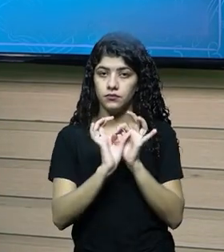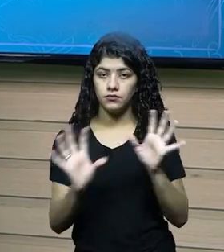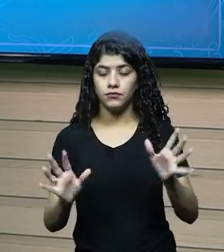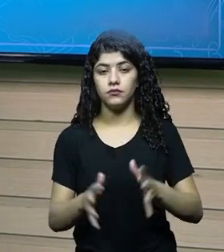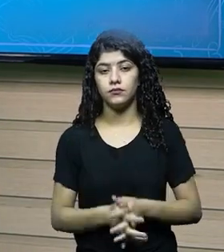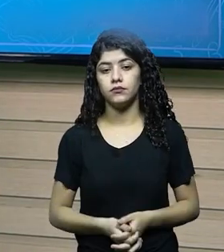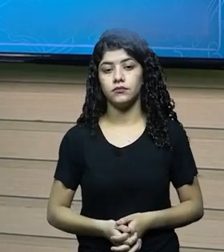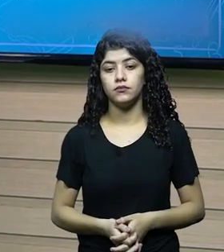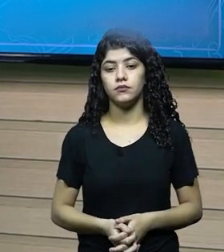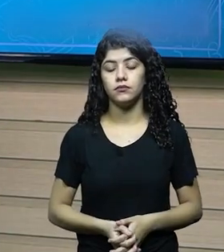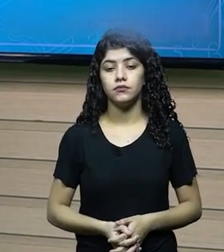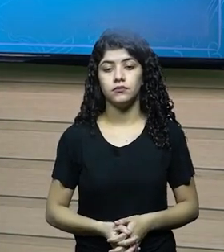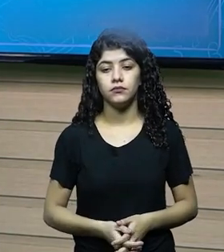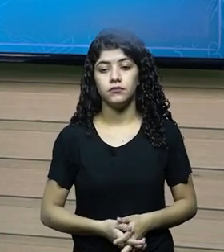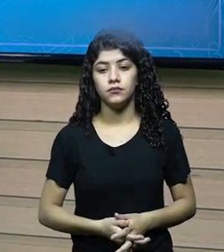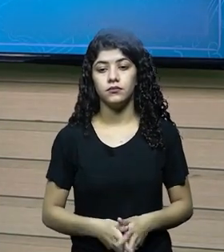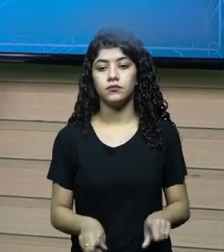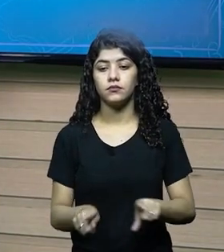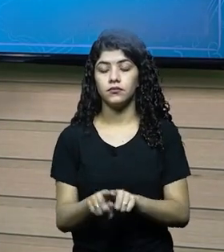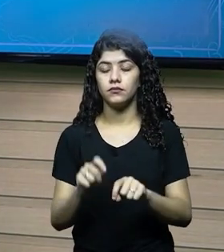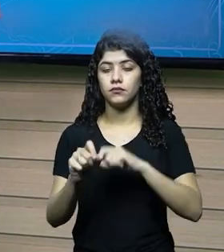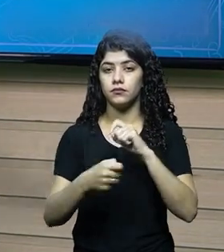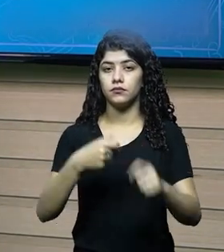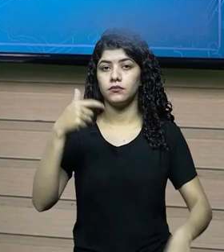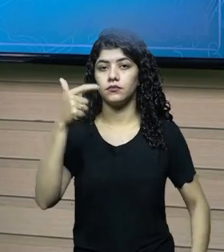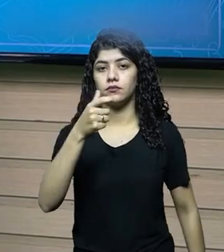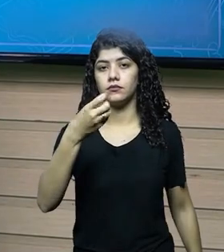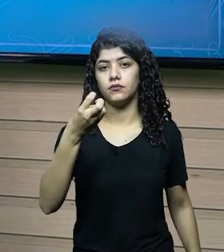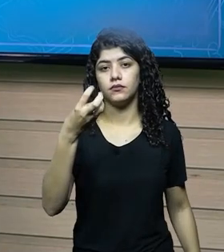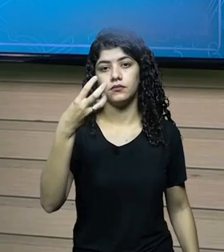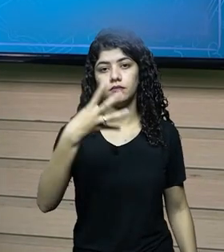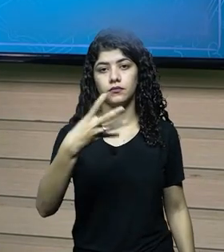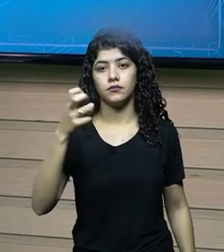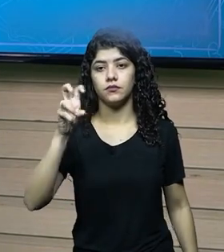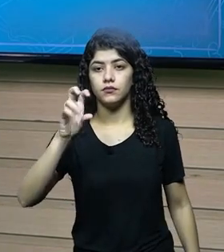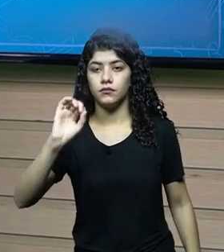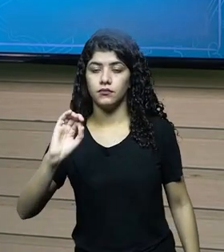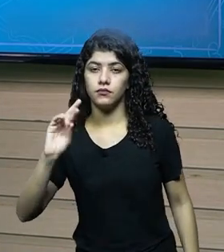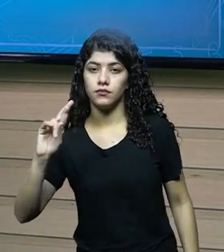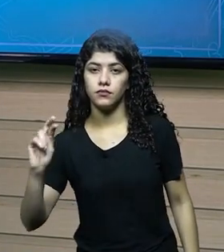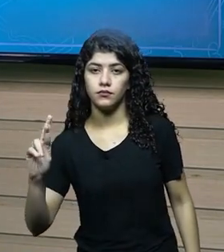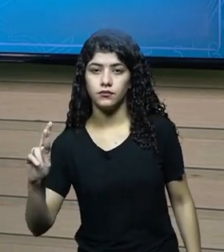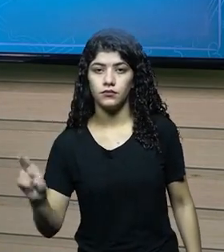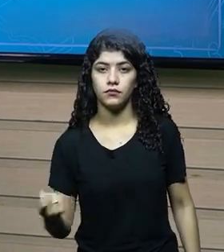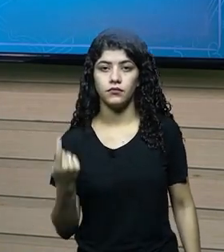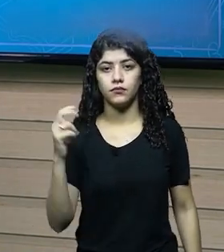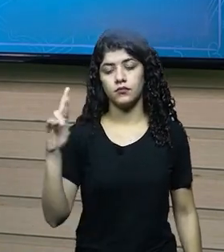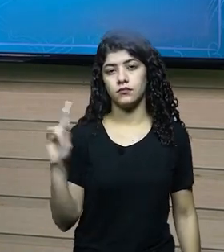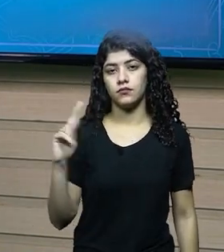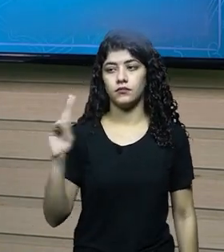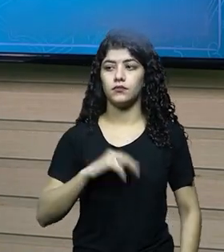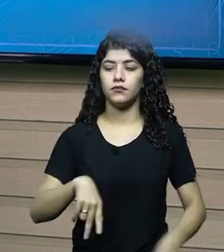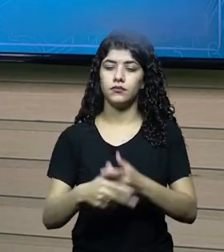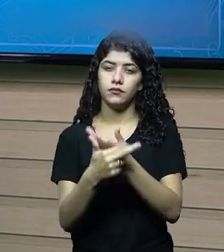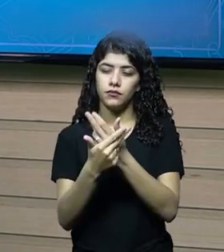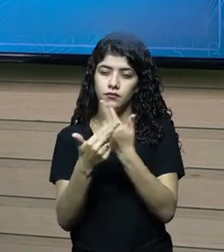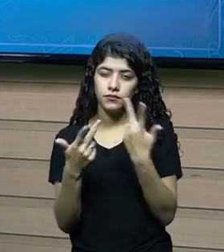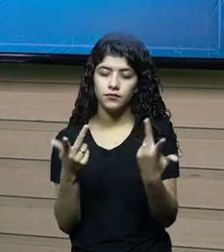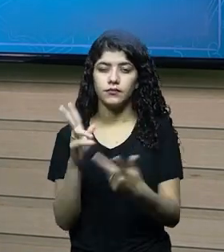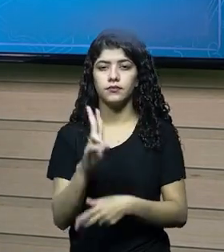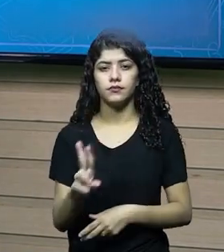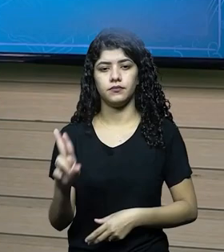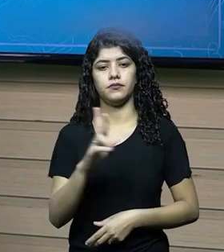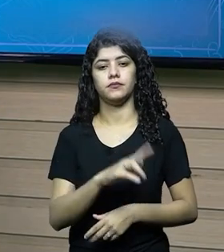e de licença ambiental, foi pago 2.450 reais, então vejam só, que aqui houveram diversos gastos,